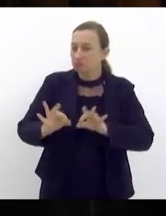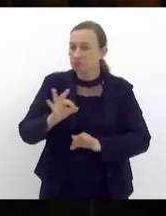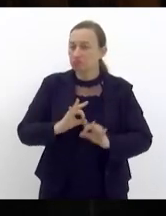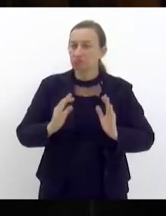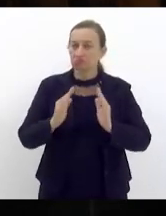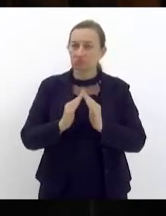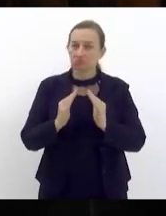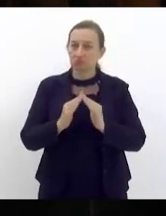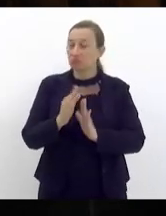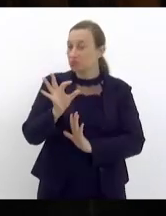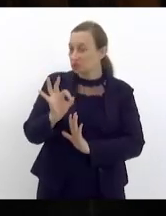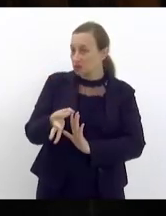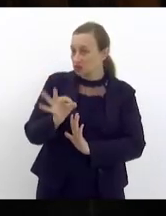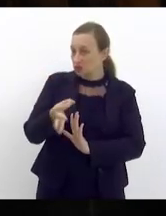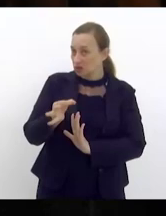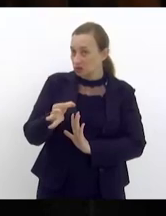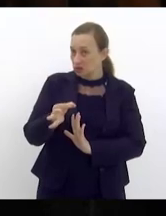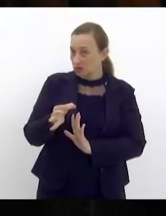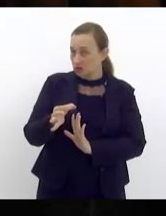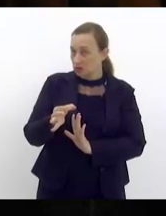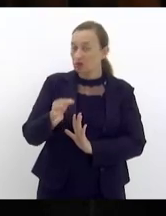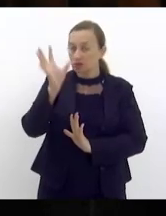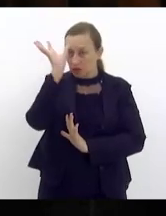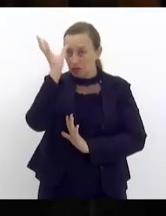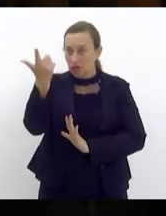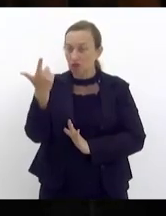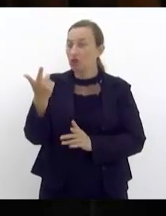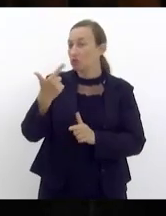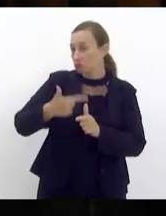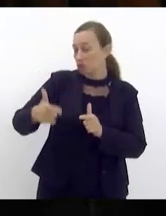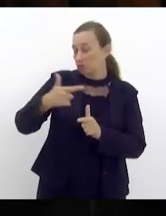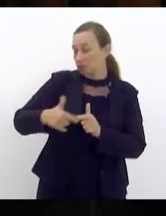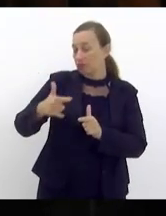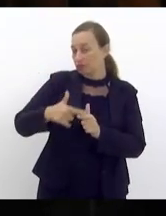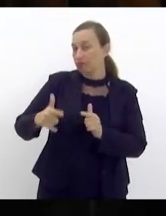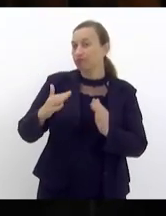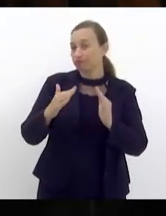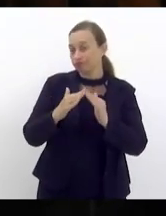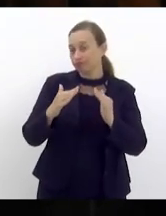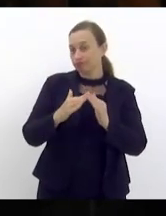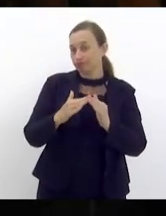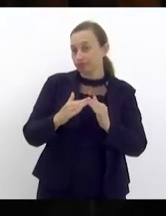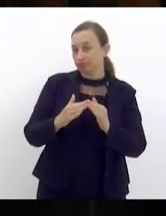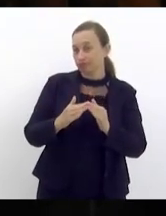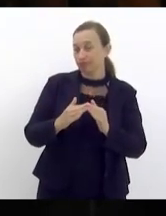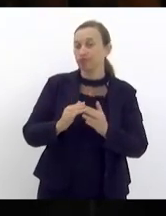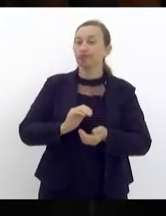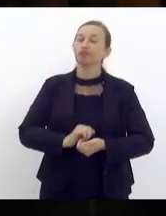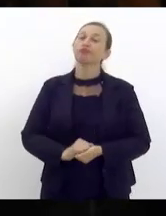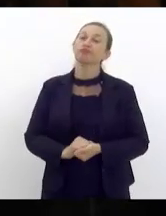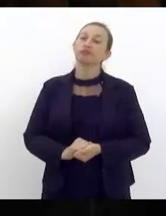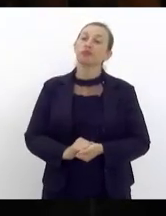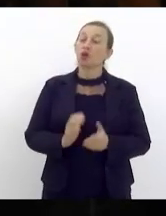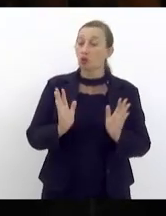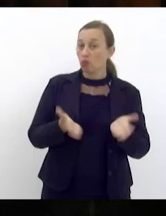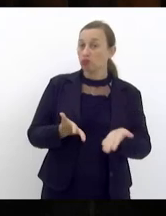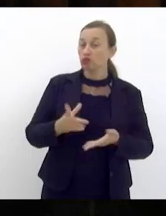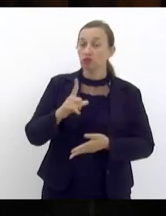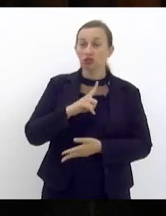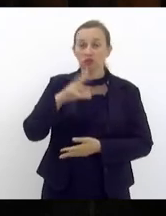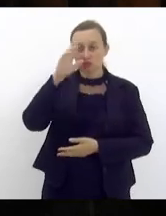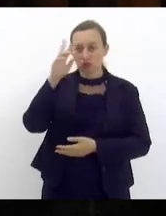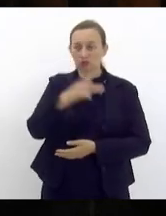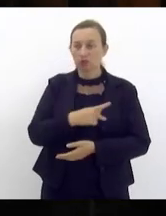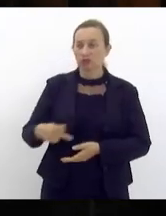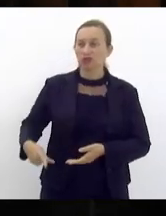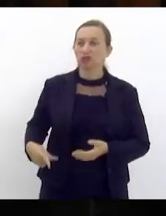para de fato sanar e resolver o problema de moradia dos metropolitanos hoje nós temos presidente na